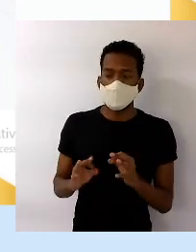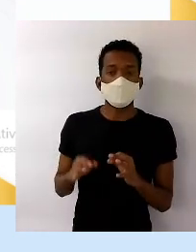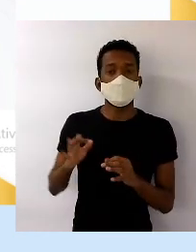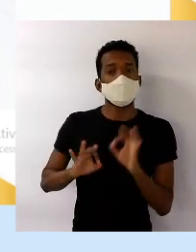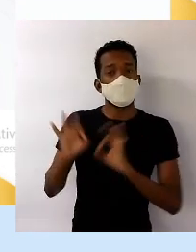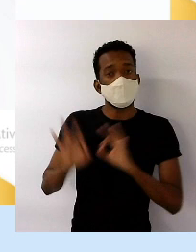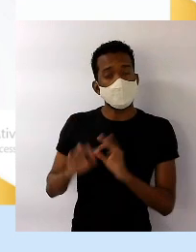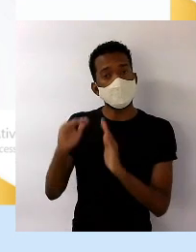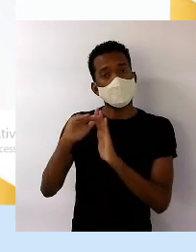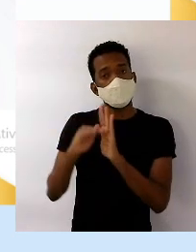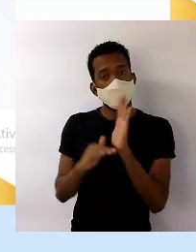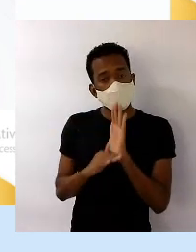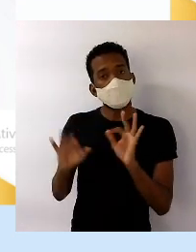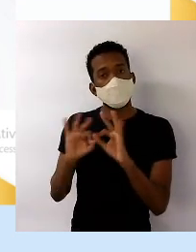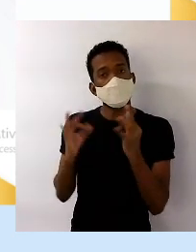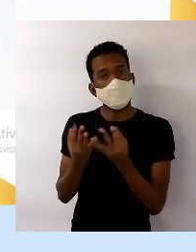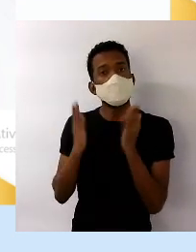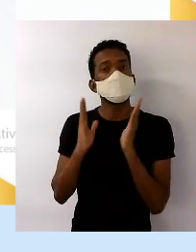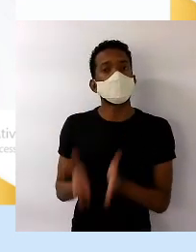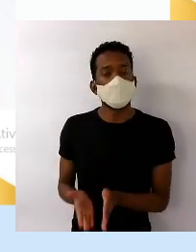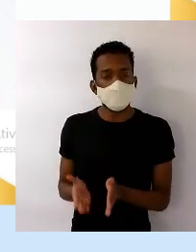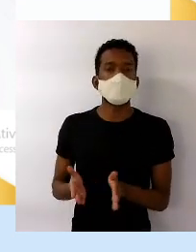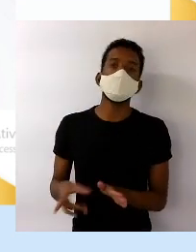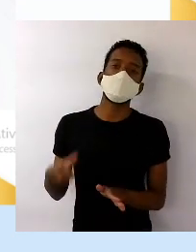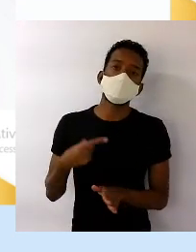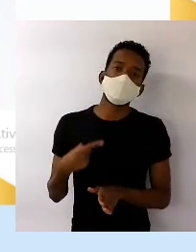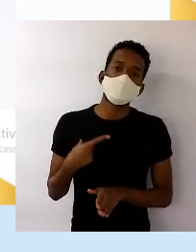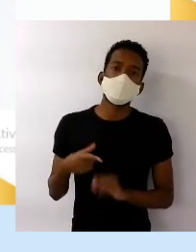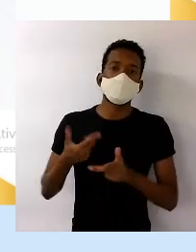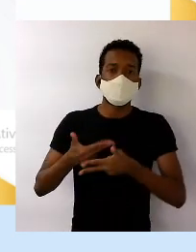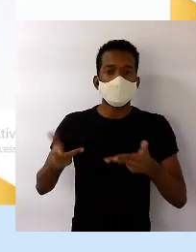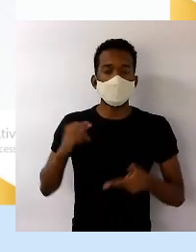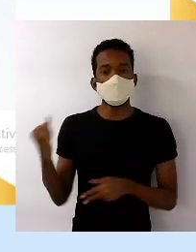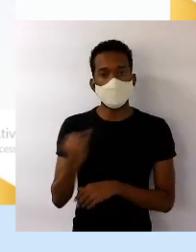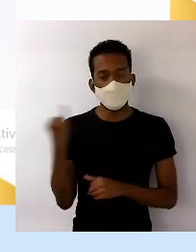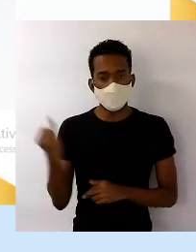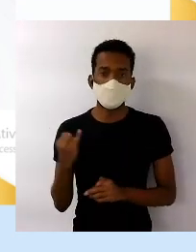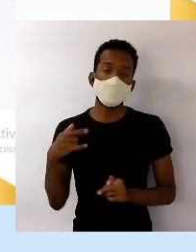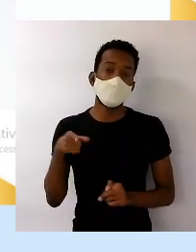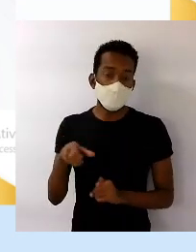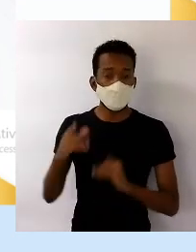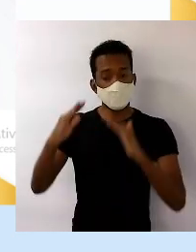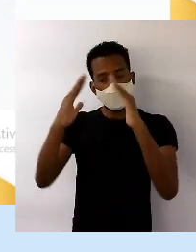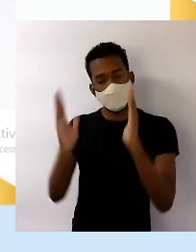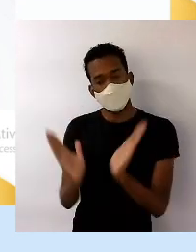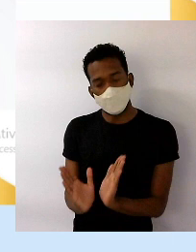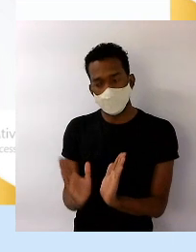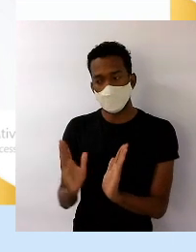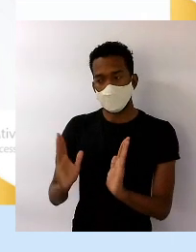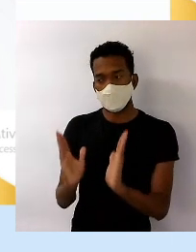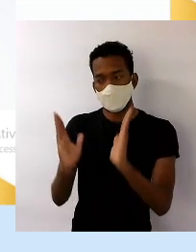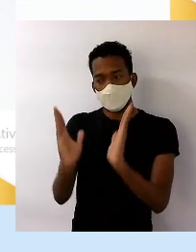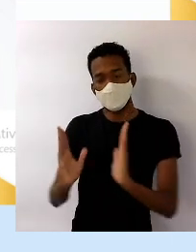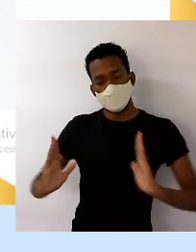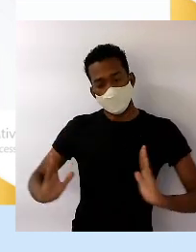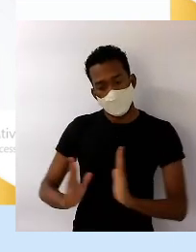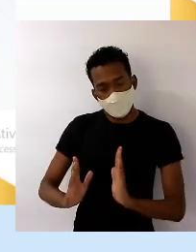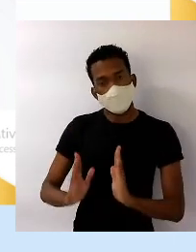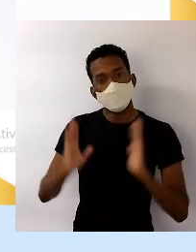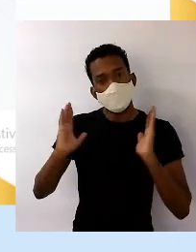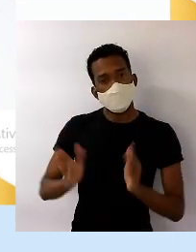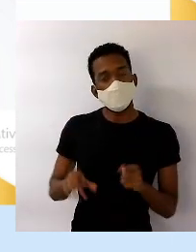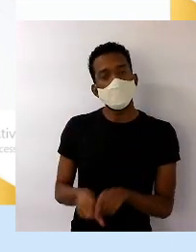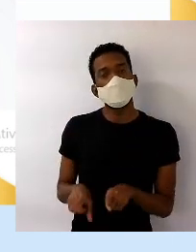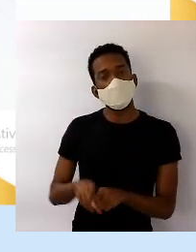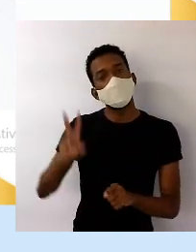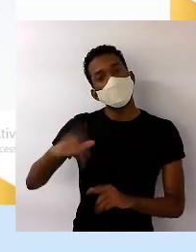familiar se faz como uma coisa muito importante. Aí essa base, ela permanece estreita e